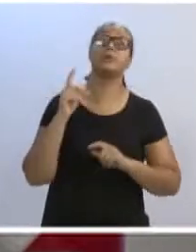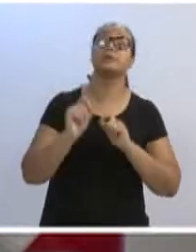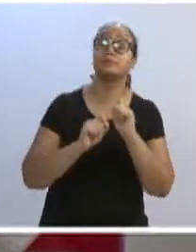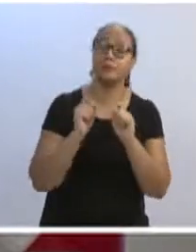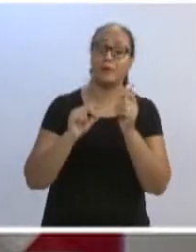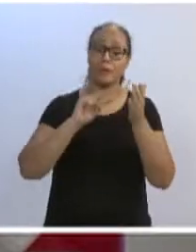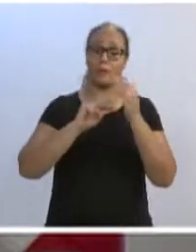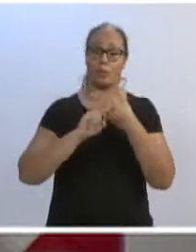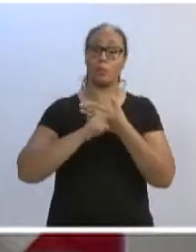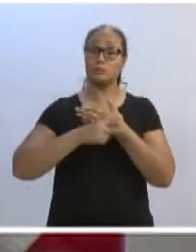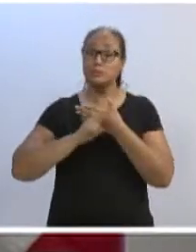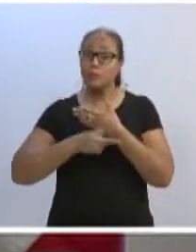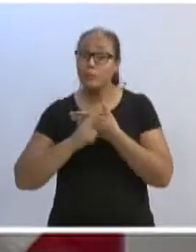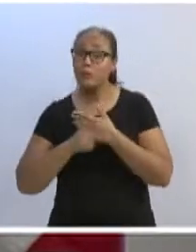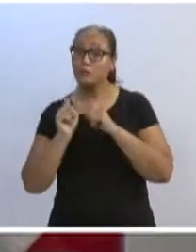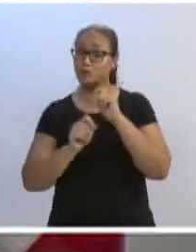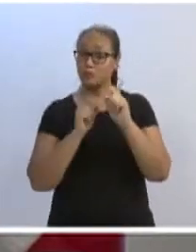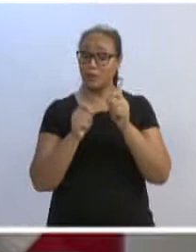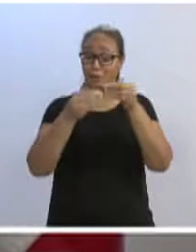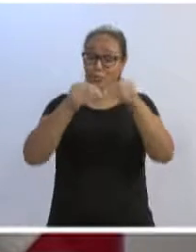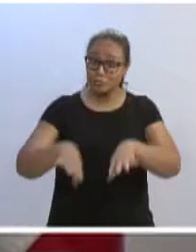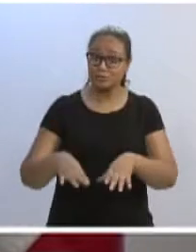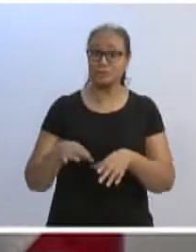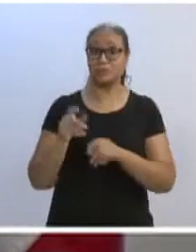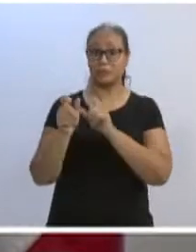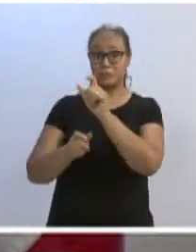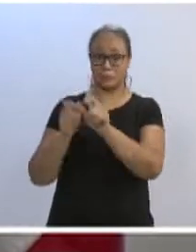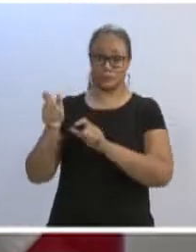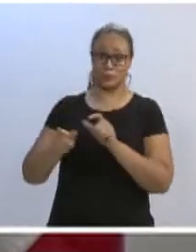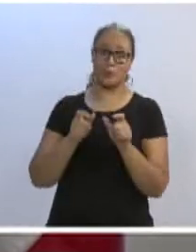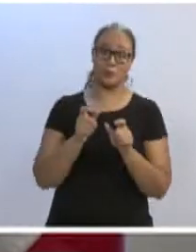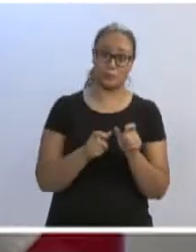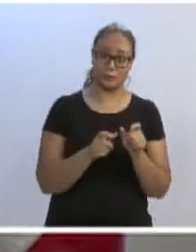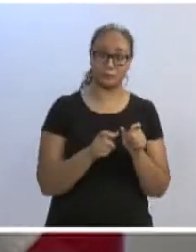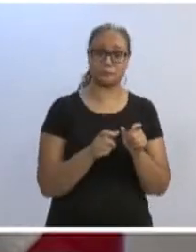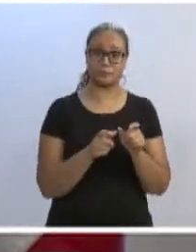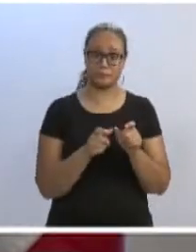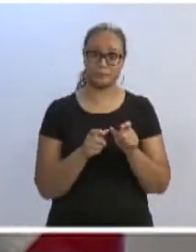as pessoas e favorece os poderes.